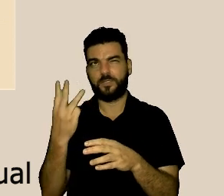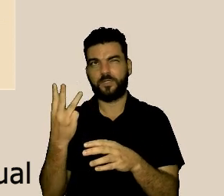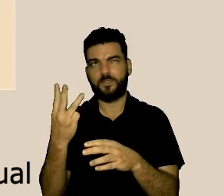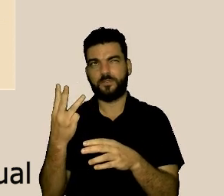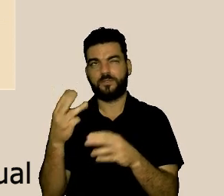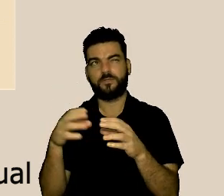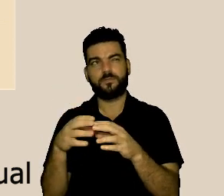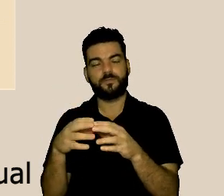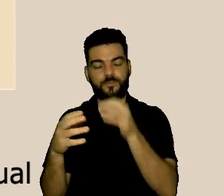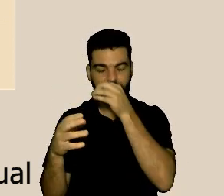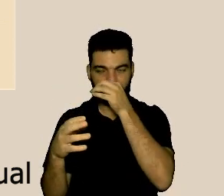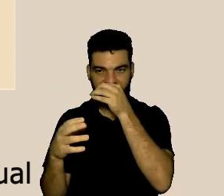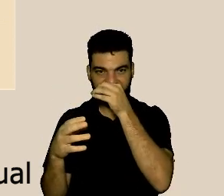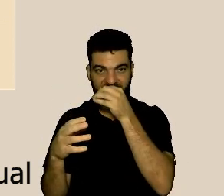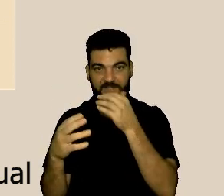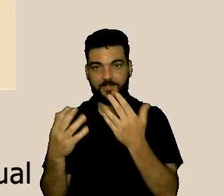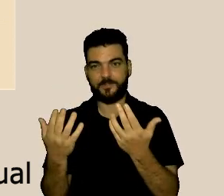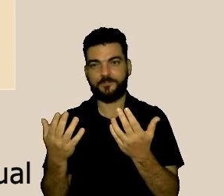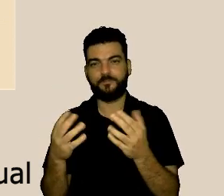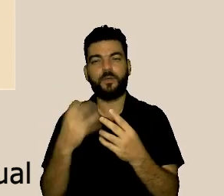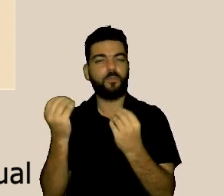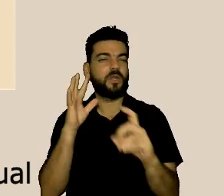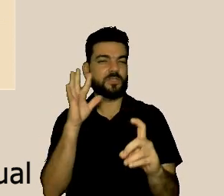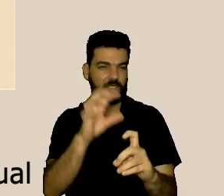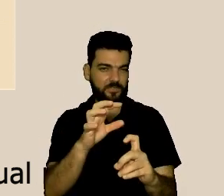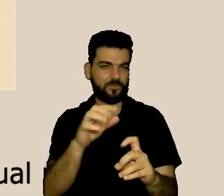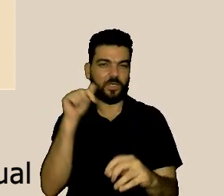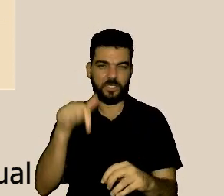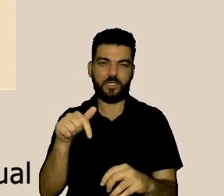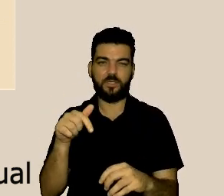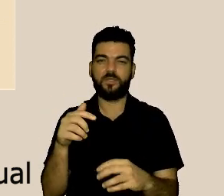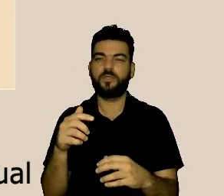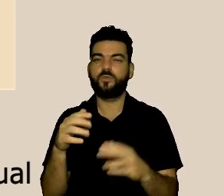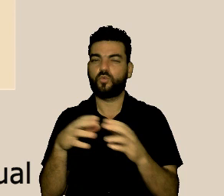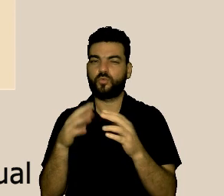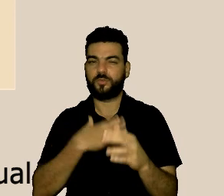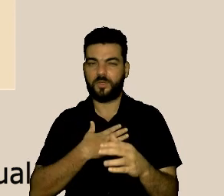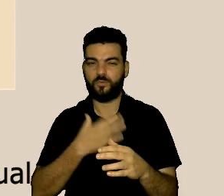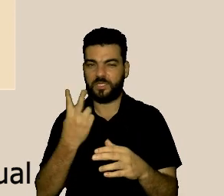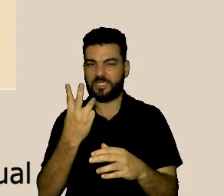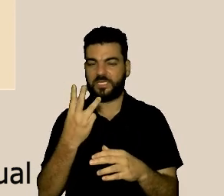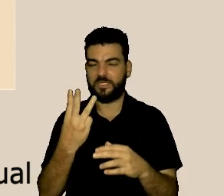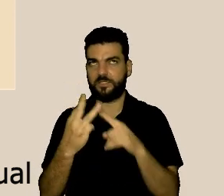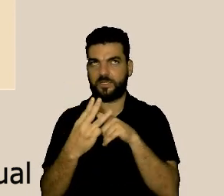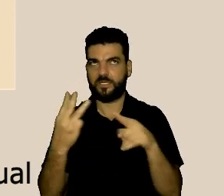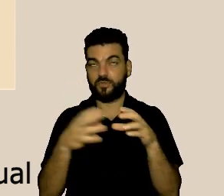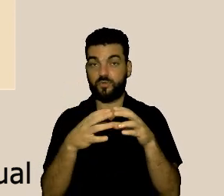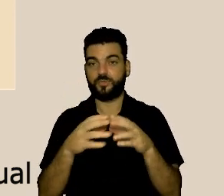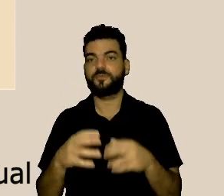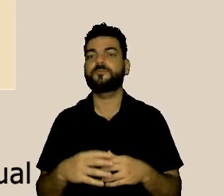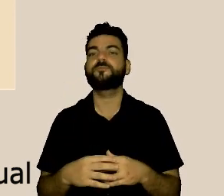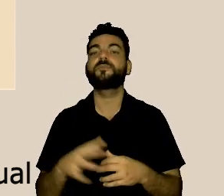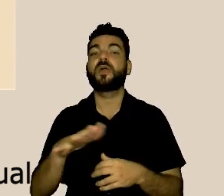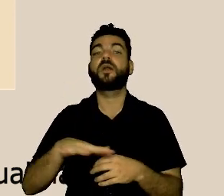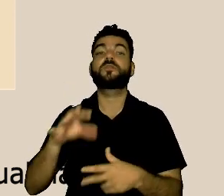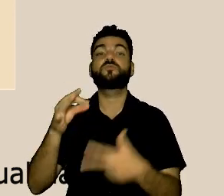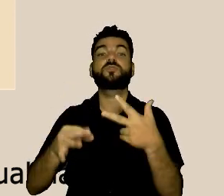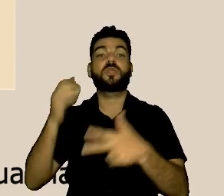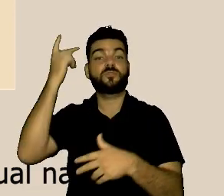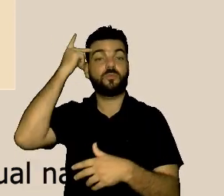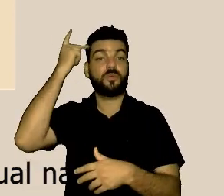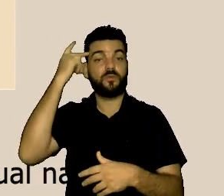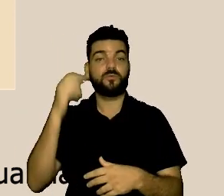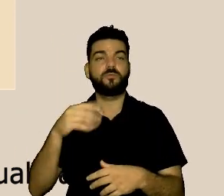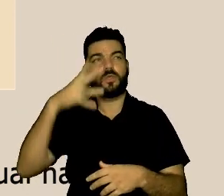de assédio aqui do enfrentamento do assédio da sessão judiciária de São Paulo do